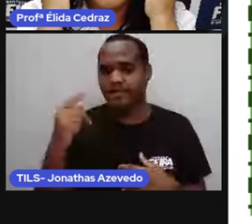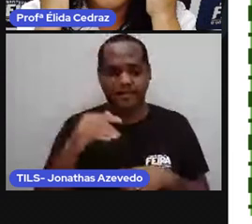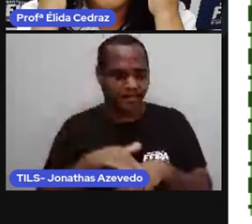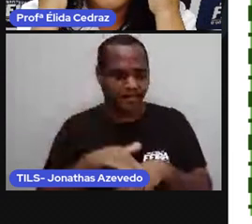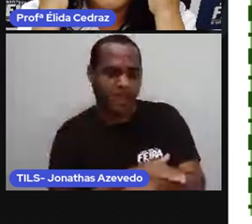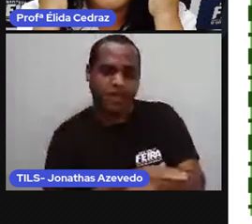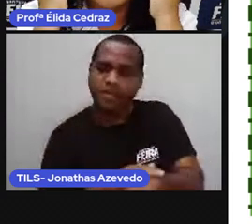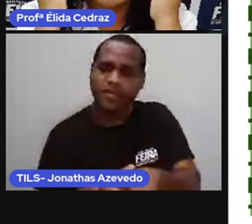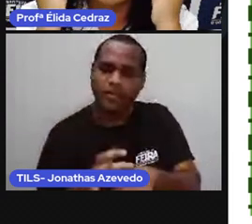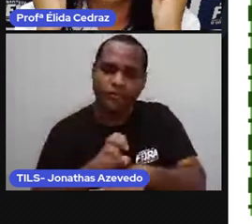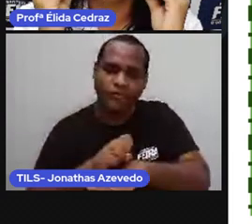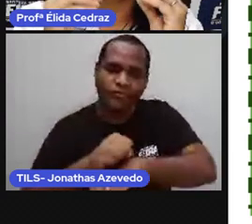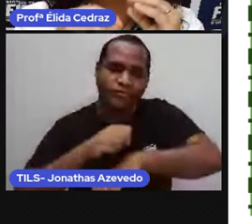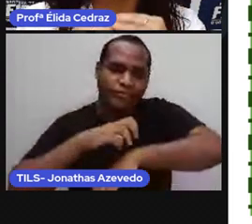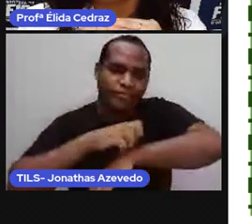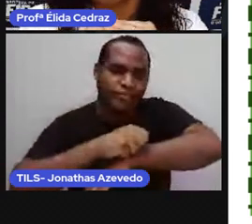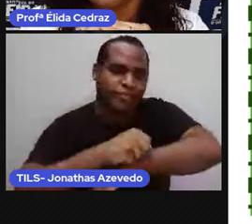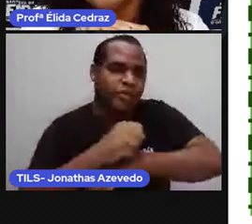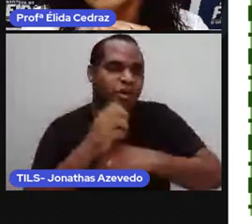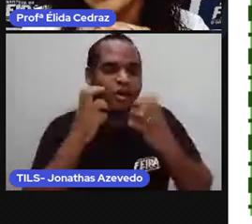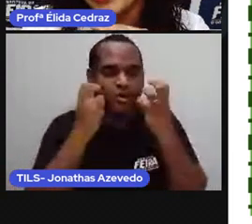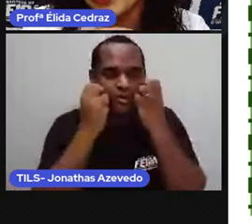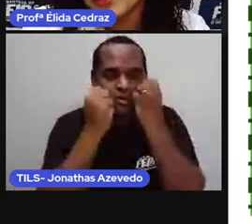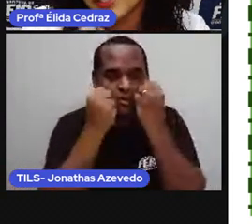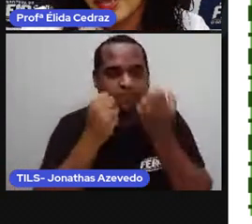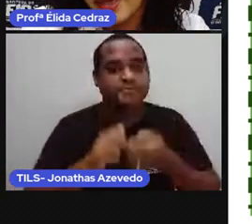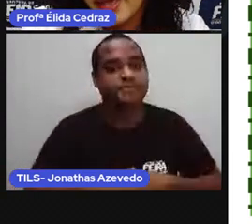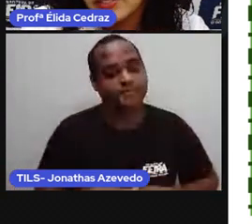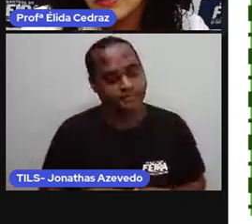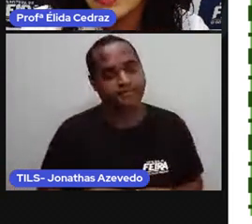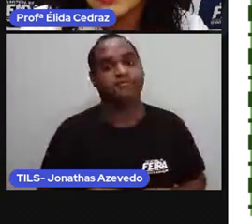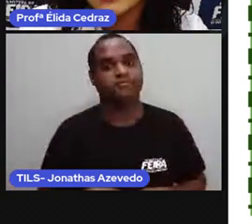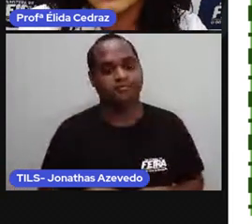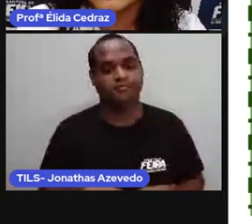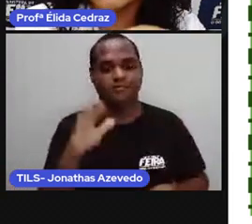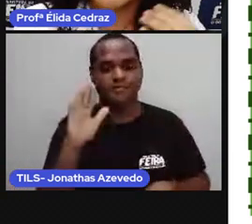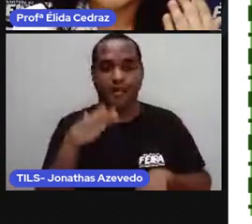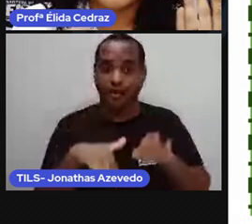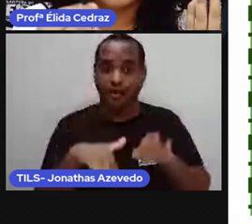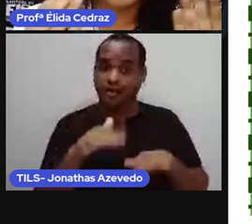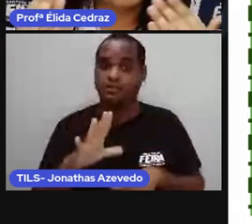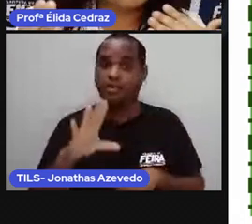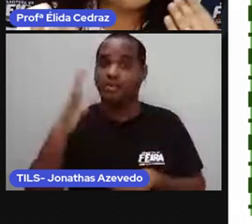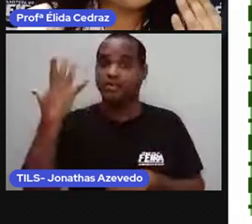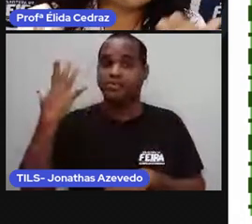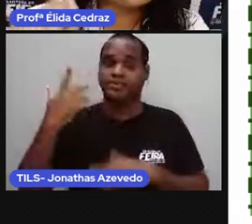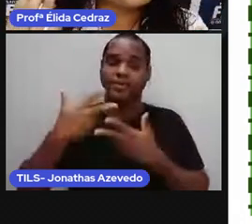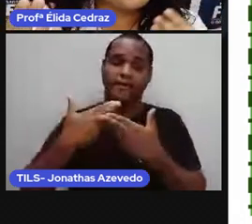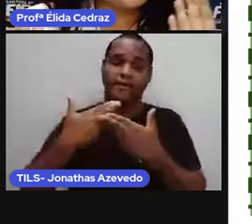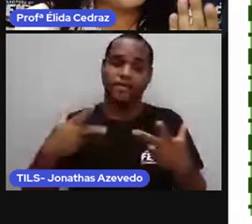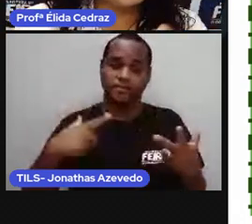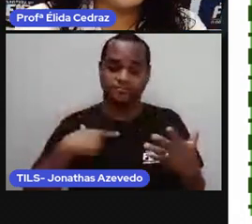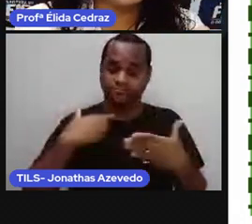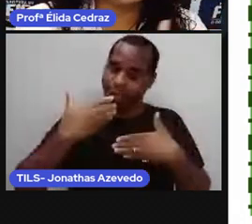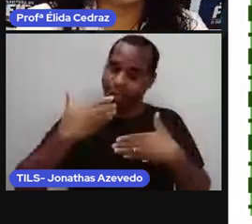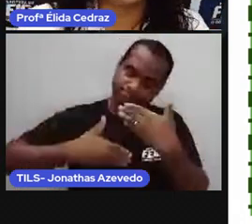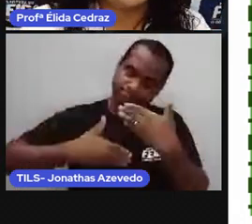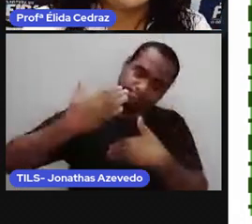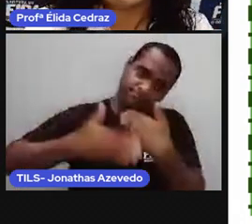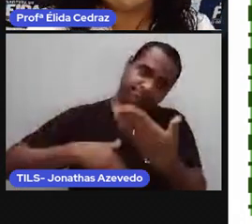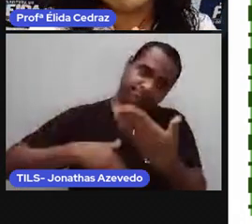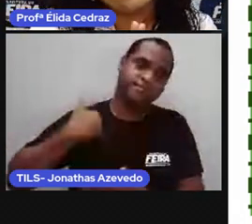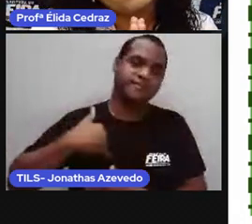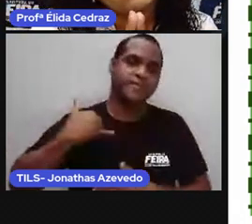enrugadinha. E em muitos casos, com a avançada idade,